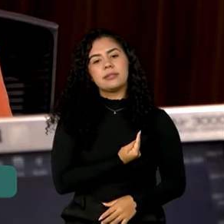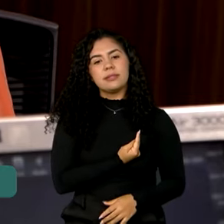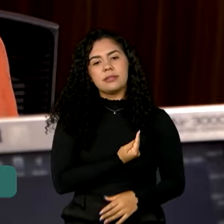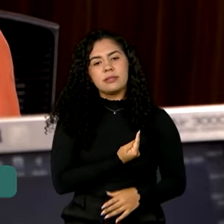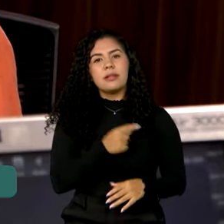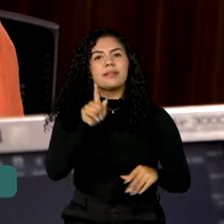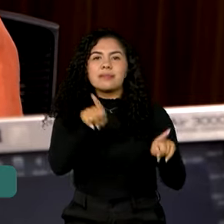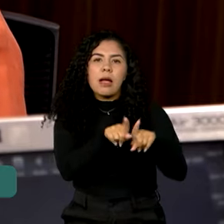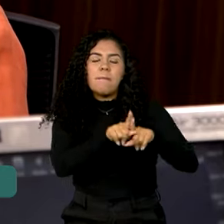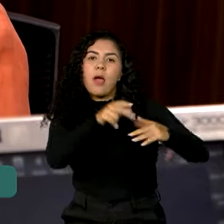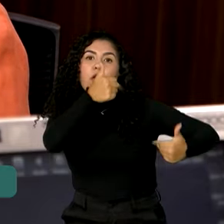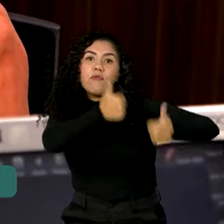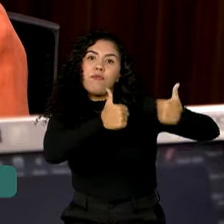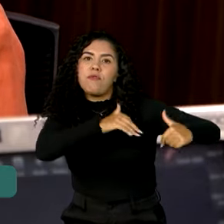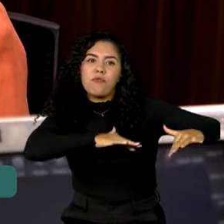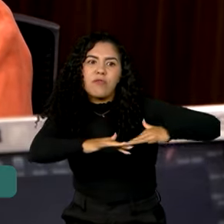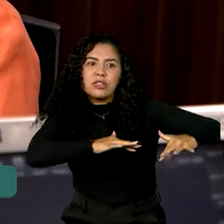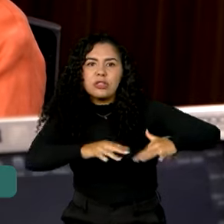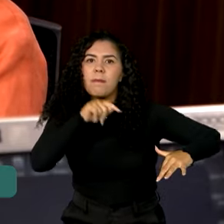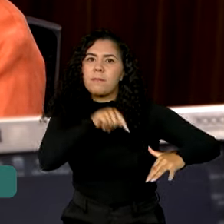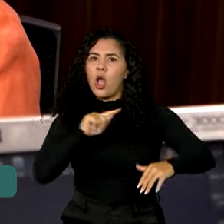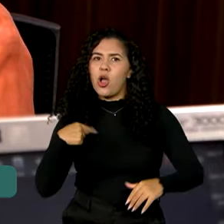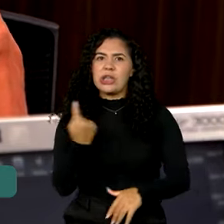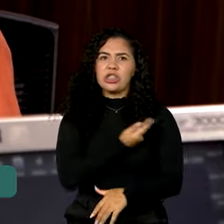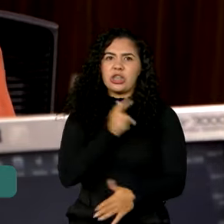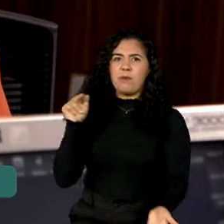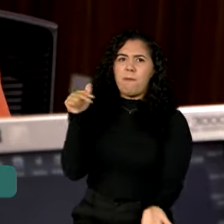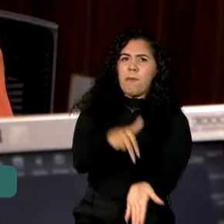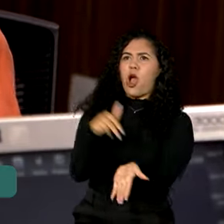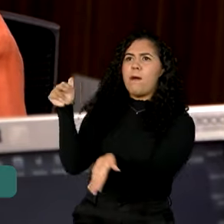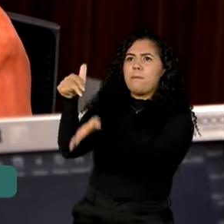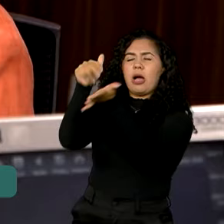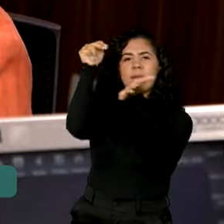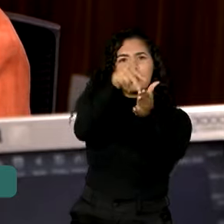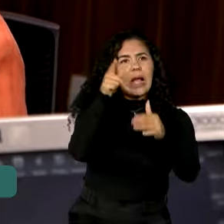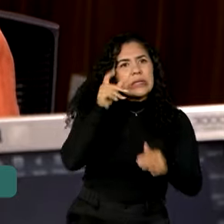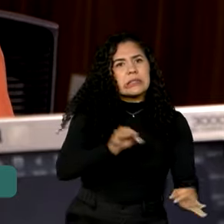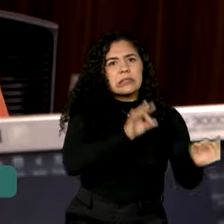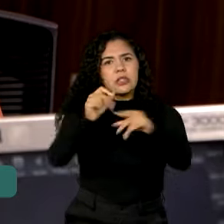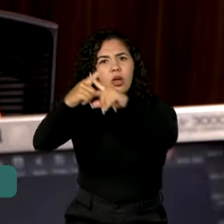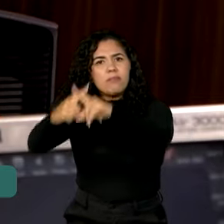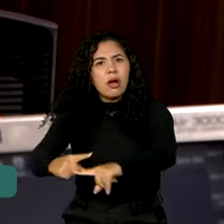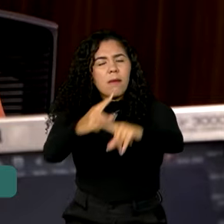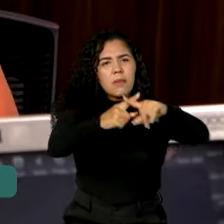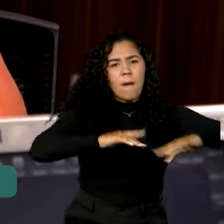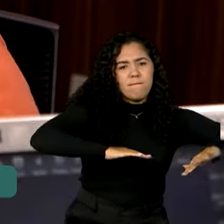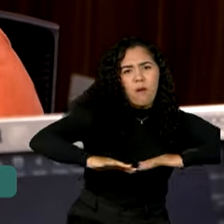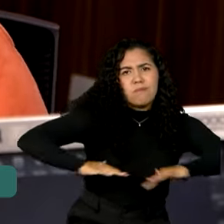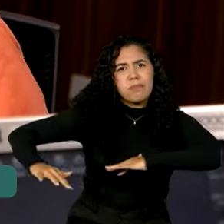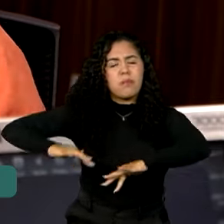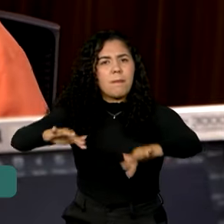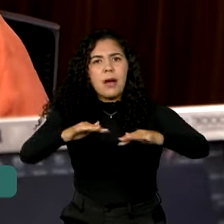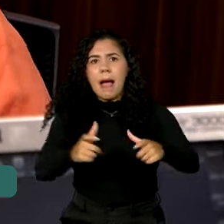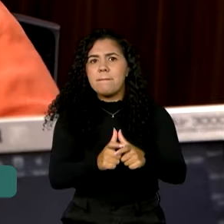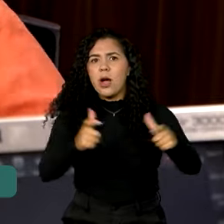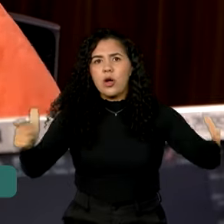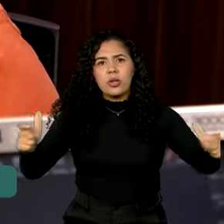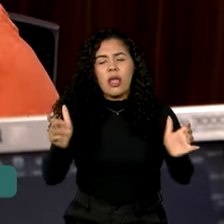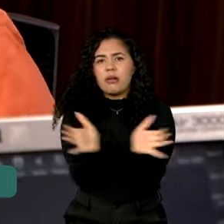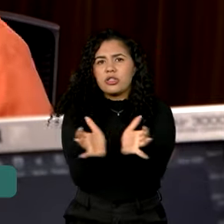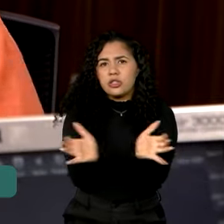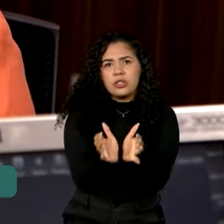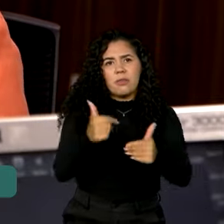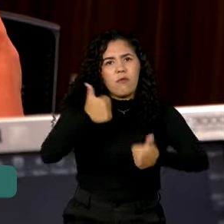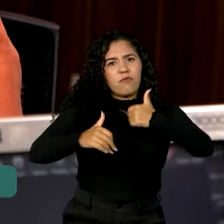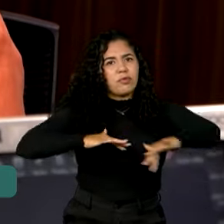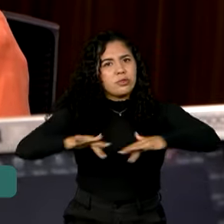para os futebóis, né? Nós fomos todos os estádios, nós acompanhamos os jogos, os times aderiram, os grandes times. Tem vários